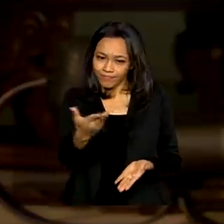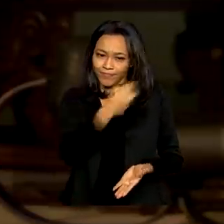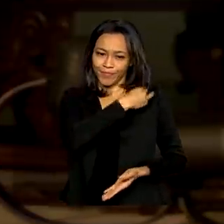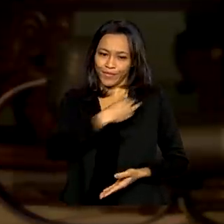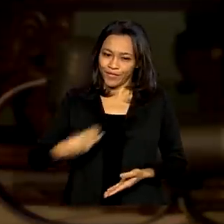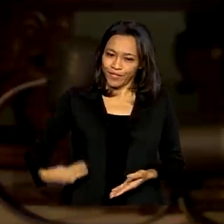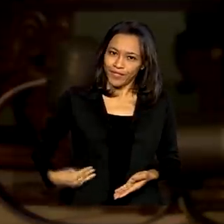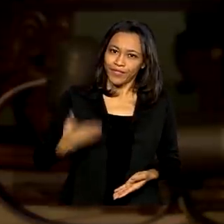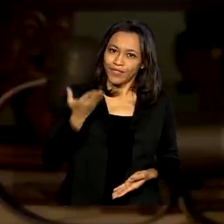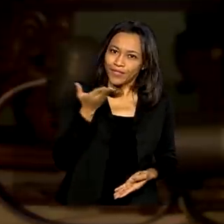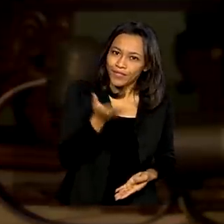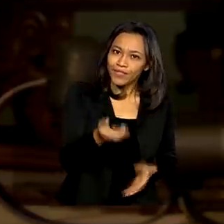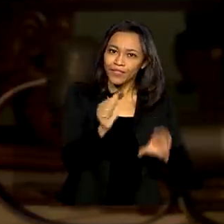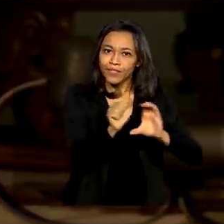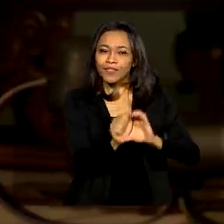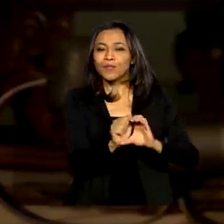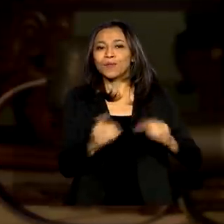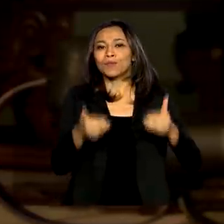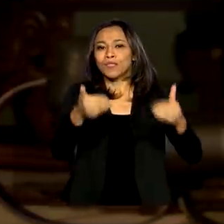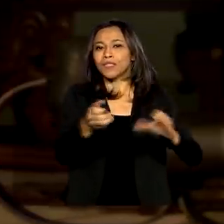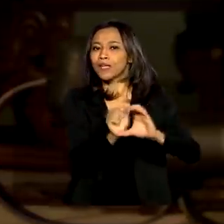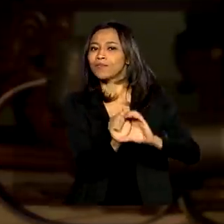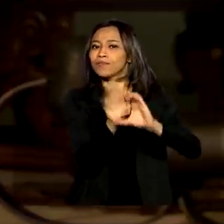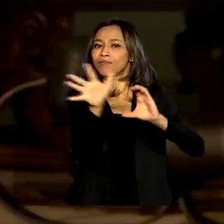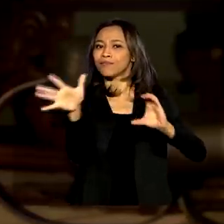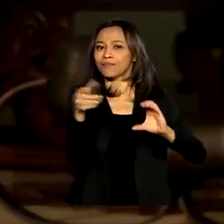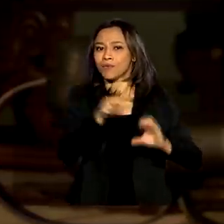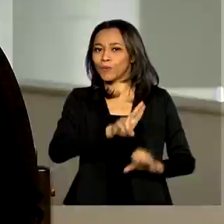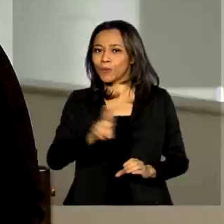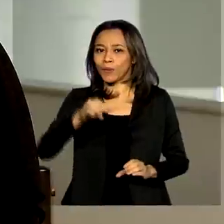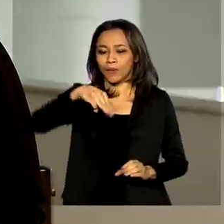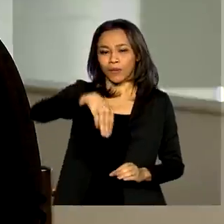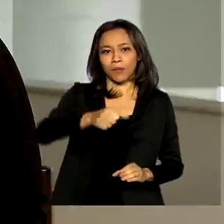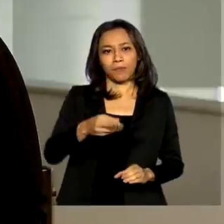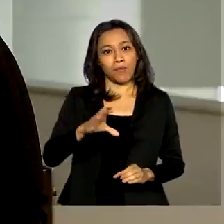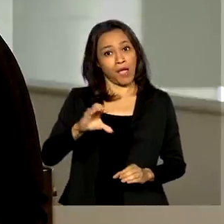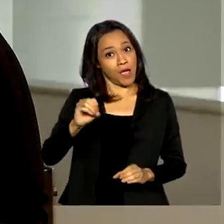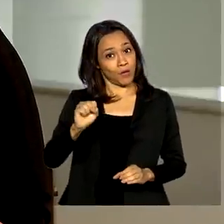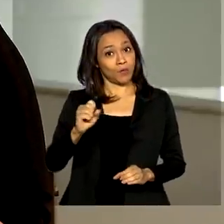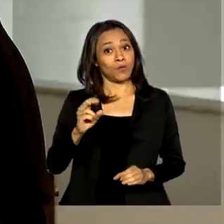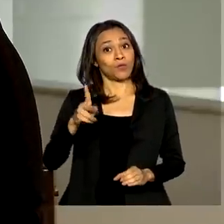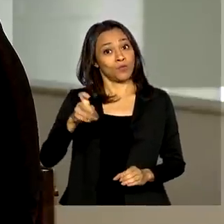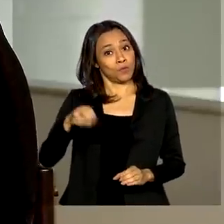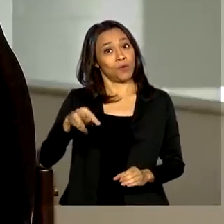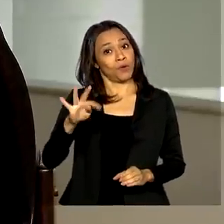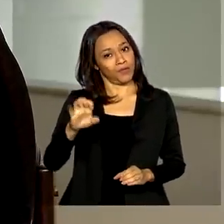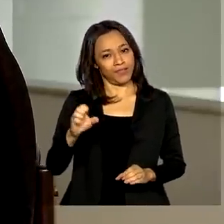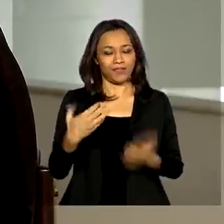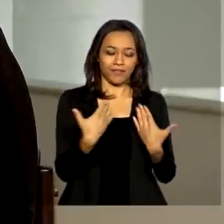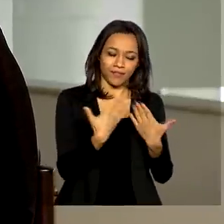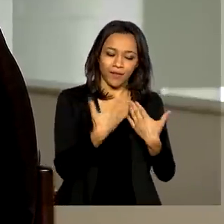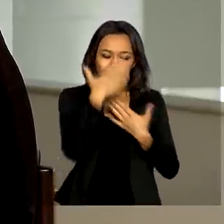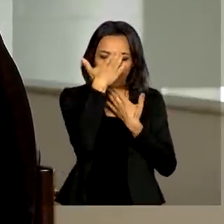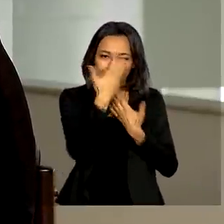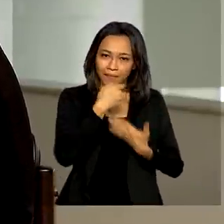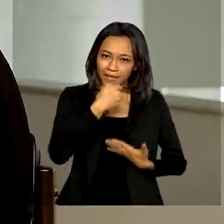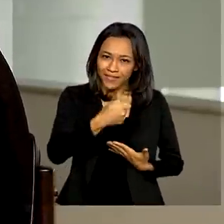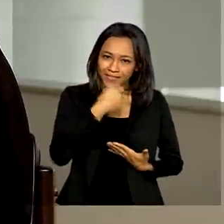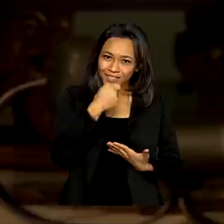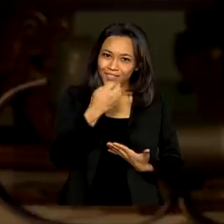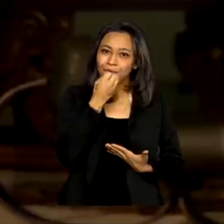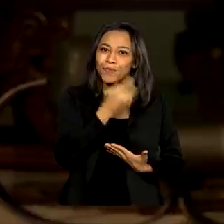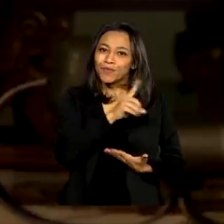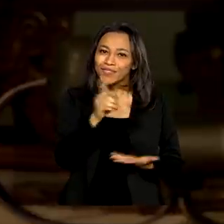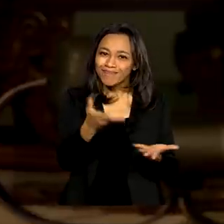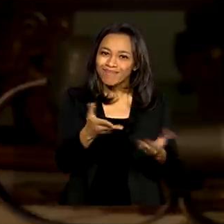Tecnologia, Inovações e Comunicações, MCTIC, Marcos Pontes, com quem eu converso agora. Obrigada pela entrevista, ministro. Bom dia para o